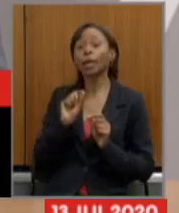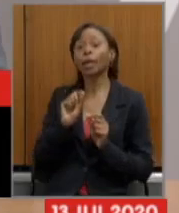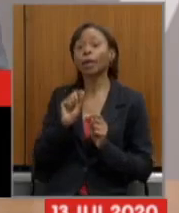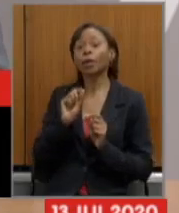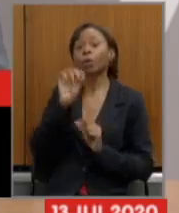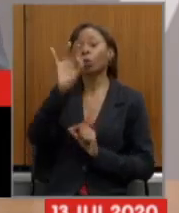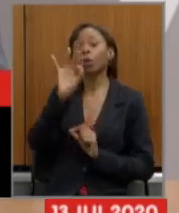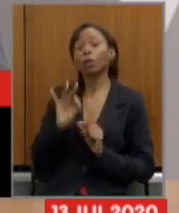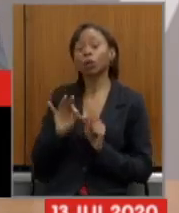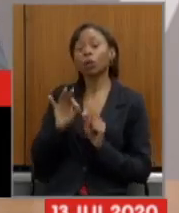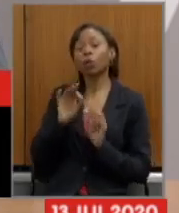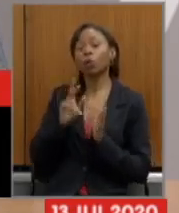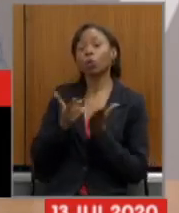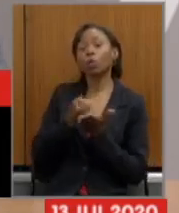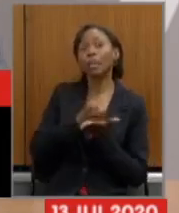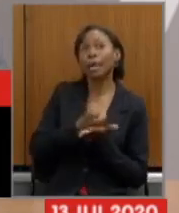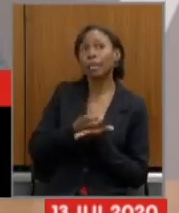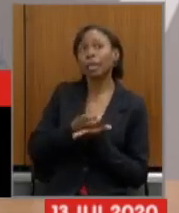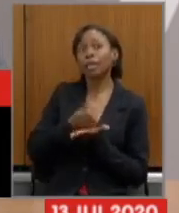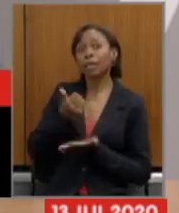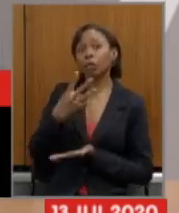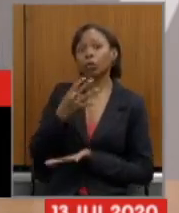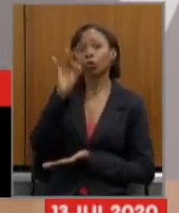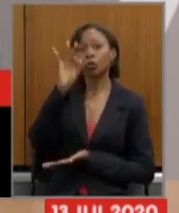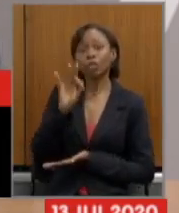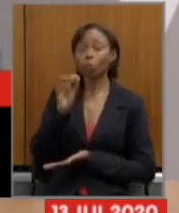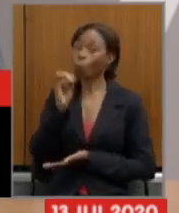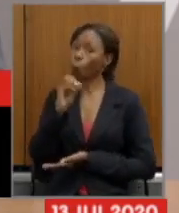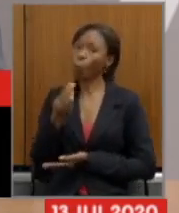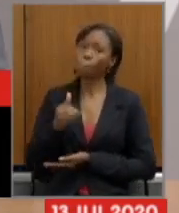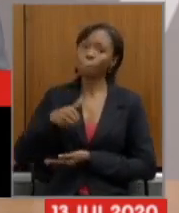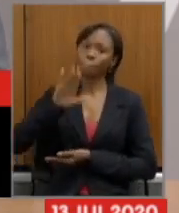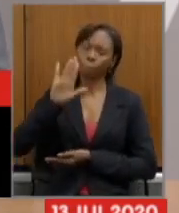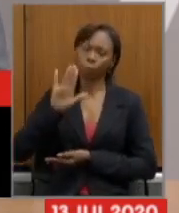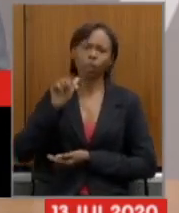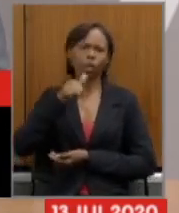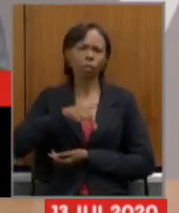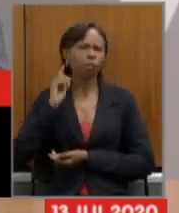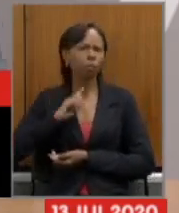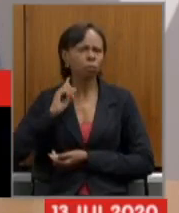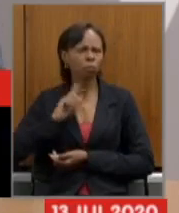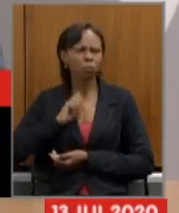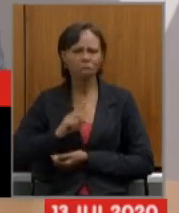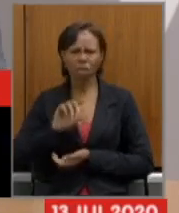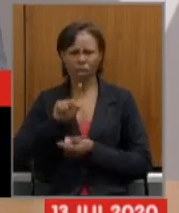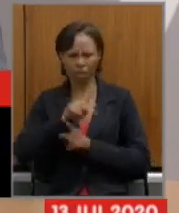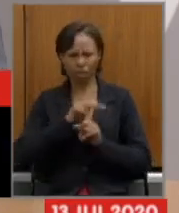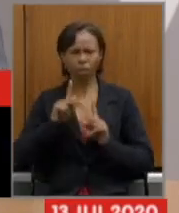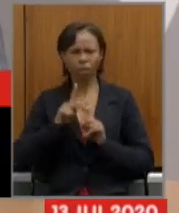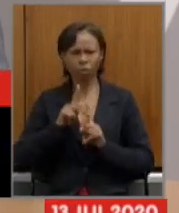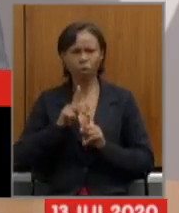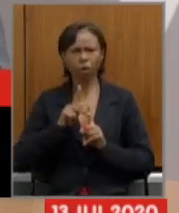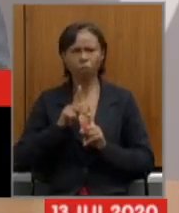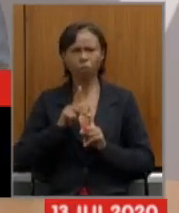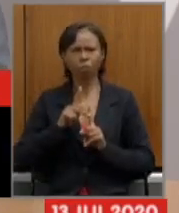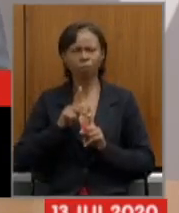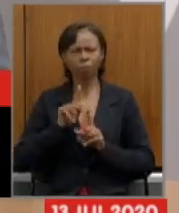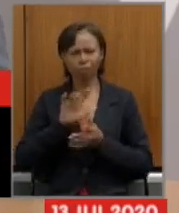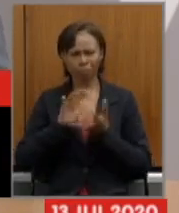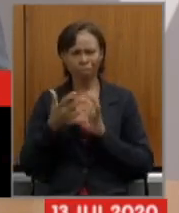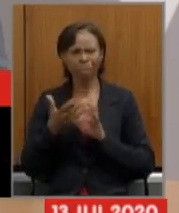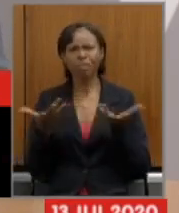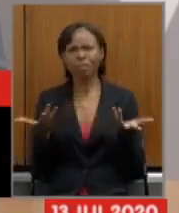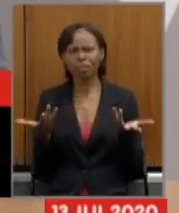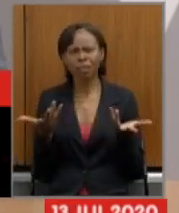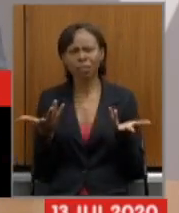de 14% ou mais a reforma da previdência proposta pelo governo de minas e que vem sendo discutida nessa casa ela